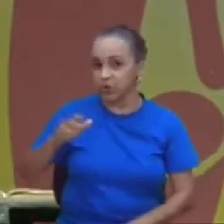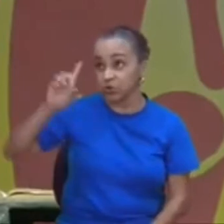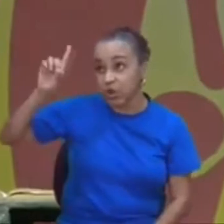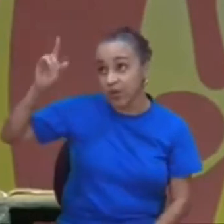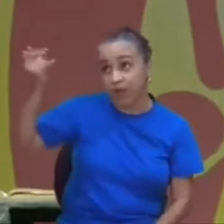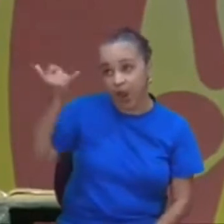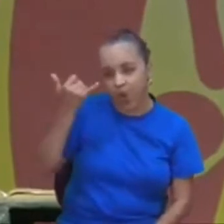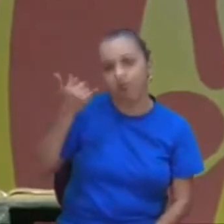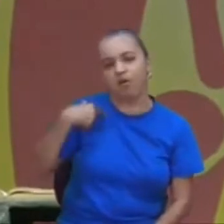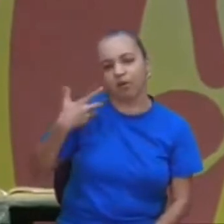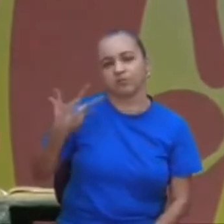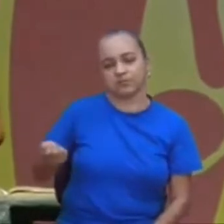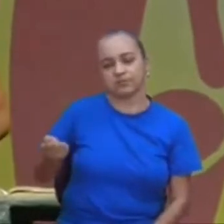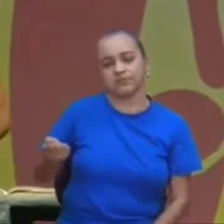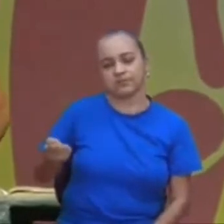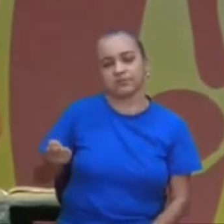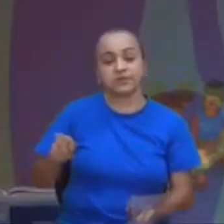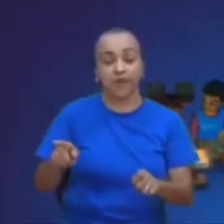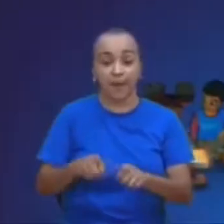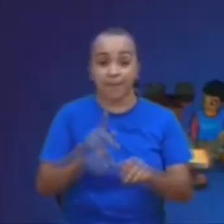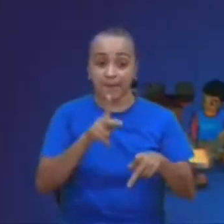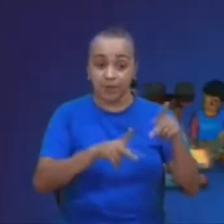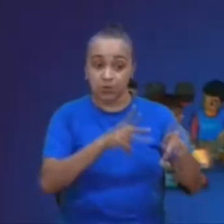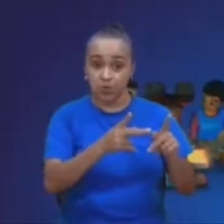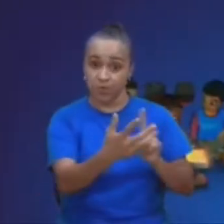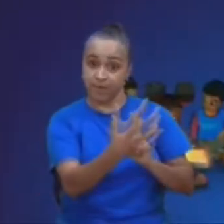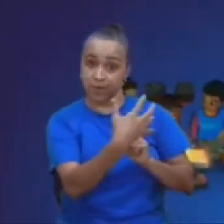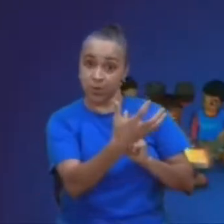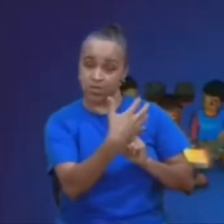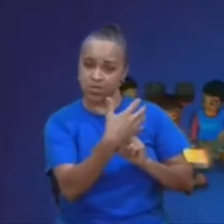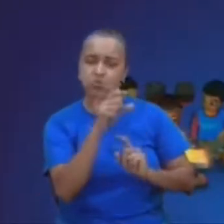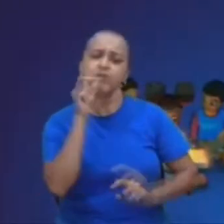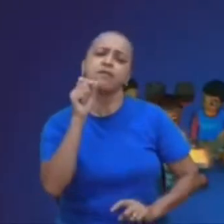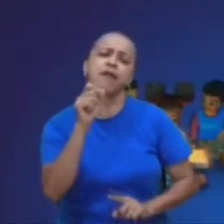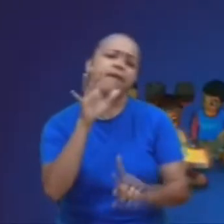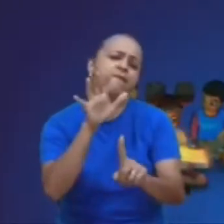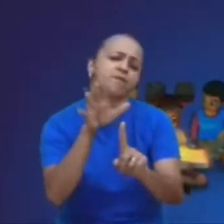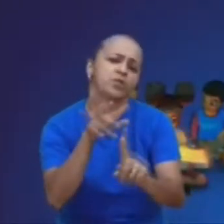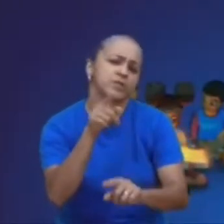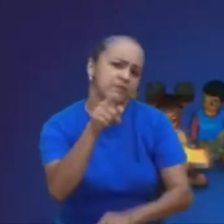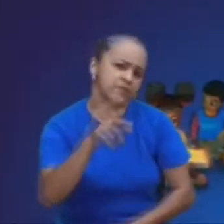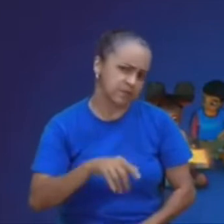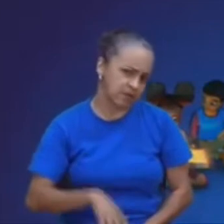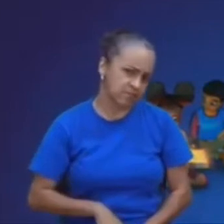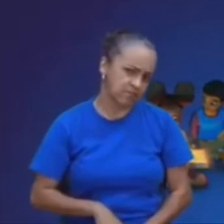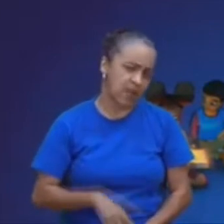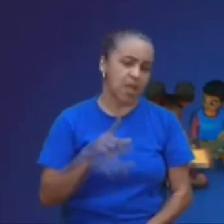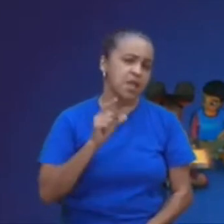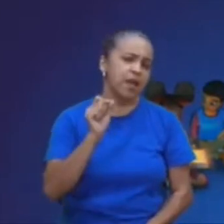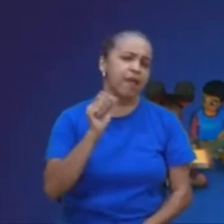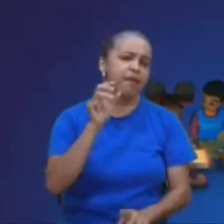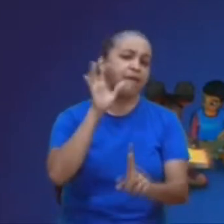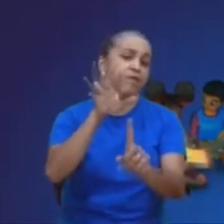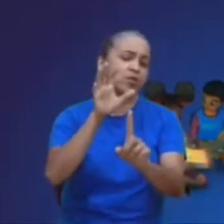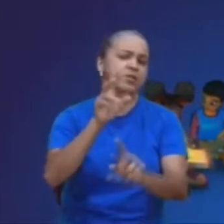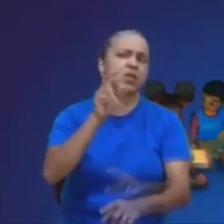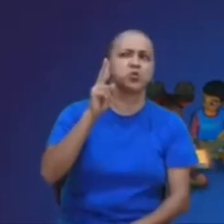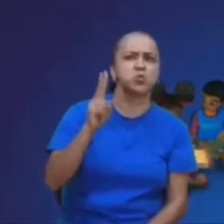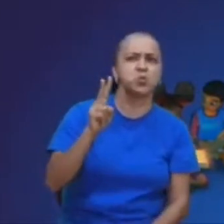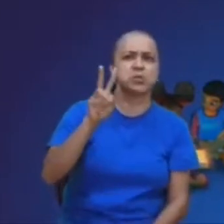outra coisa, as pessoas que lhe influenciam, quem é, as duas ou três pessoas, que mais lhe influenciam,